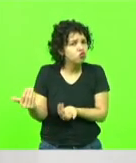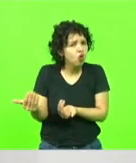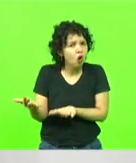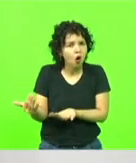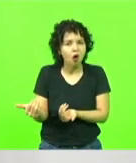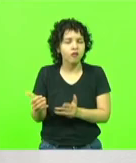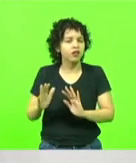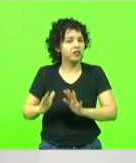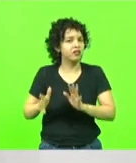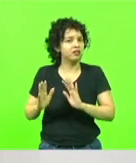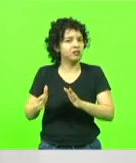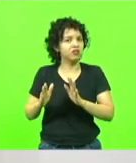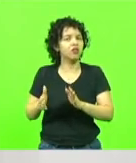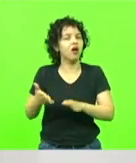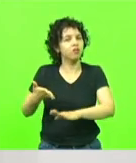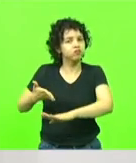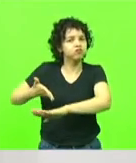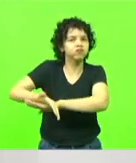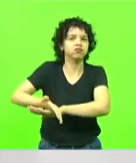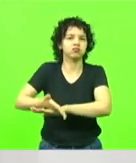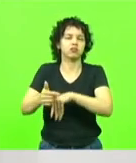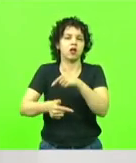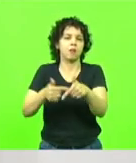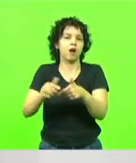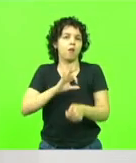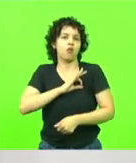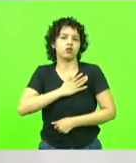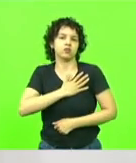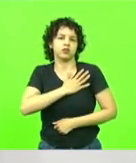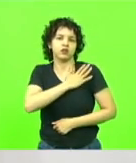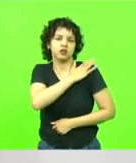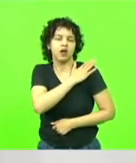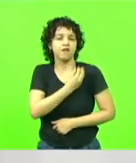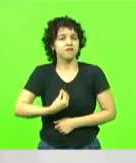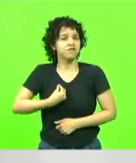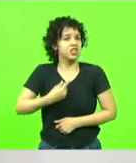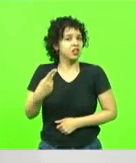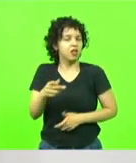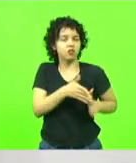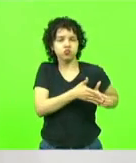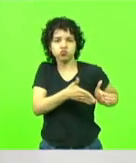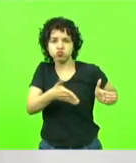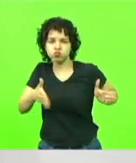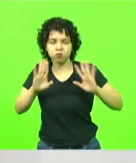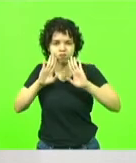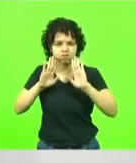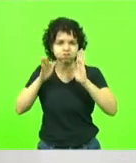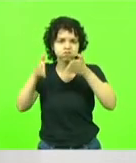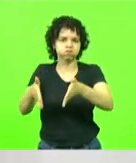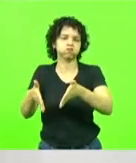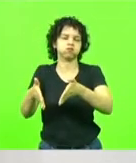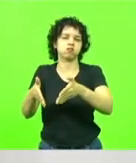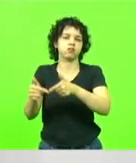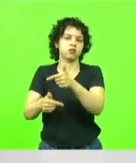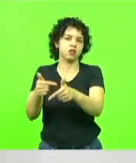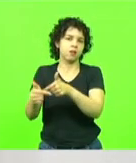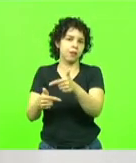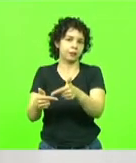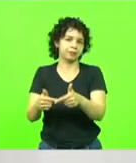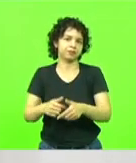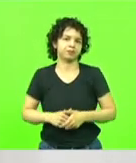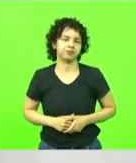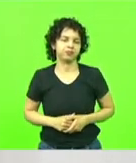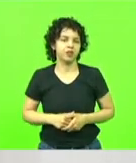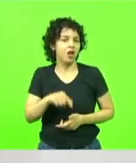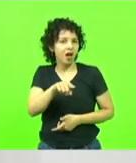já como militares estaduais, dedicando a carreira toda com exclusividade. Então, essas pessoas que não somam para